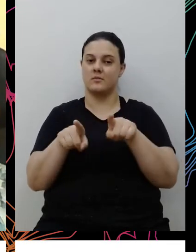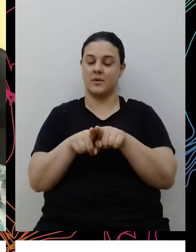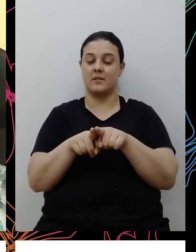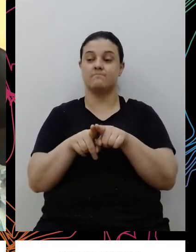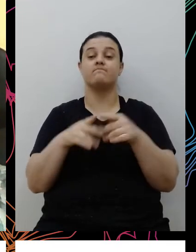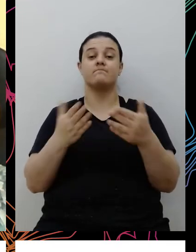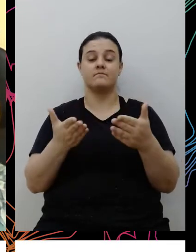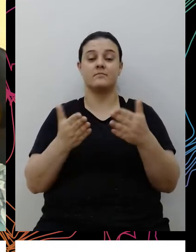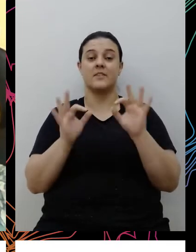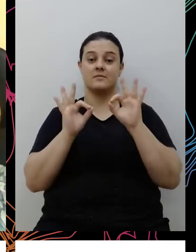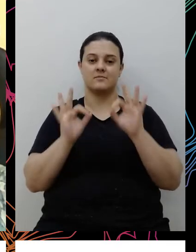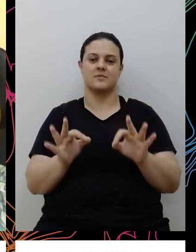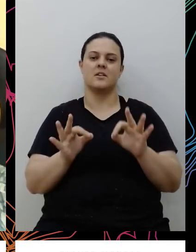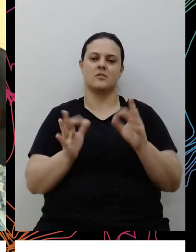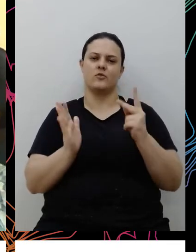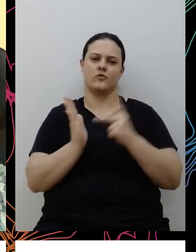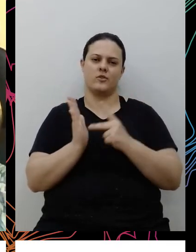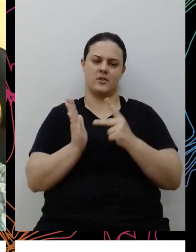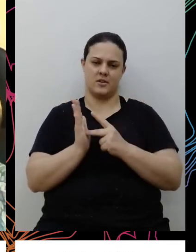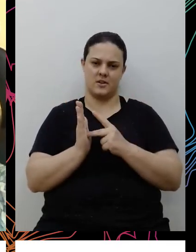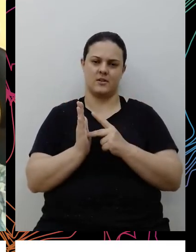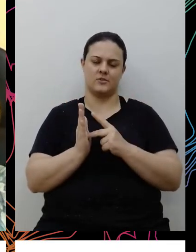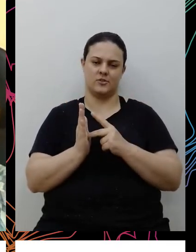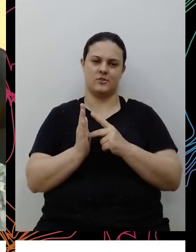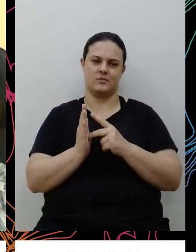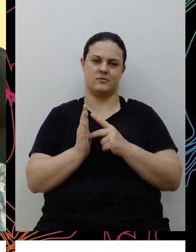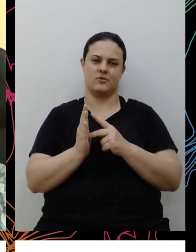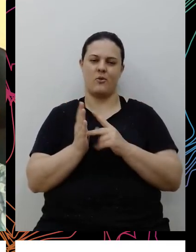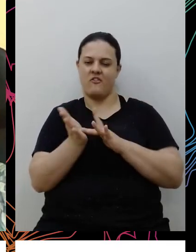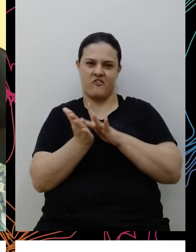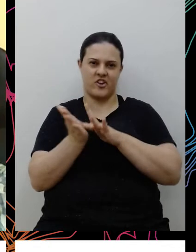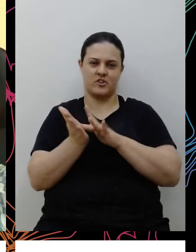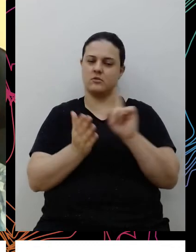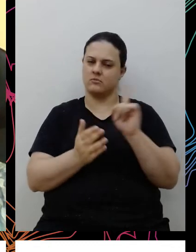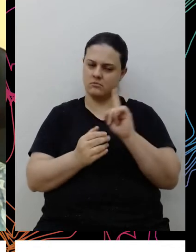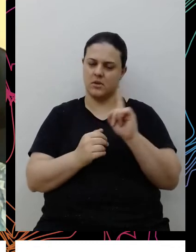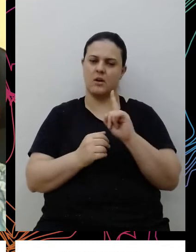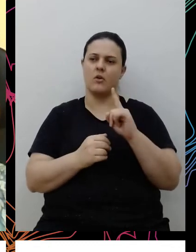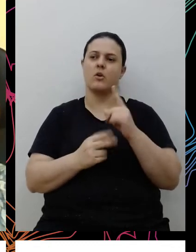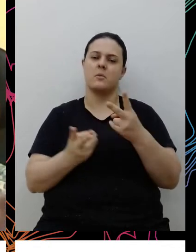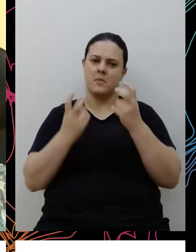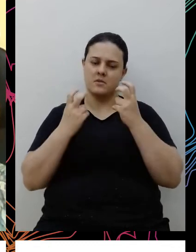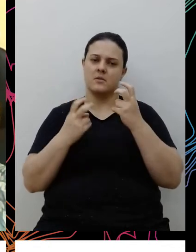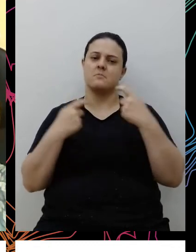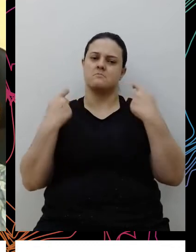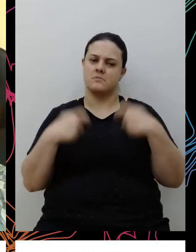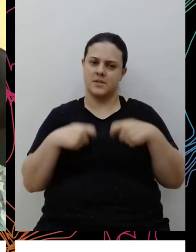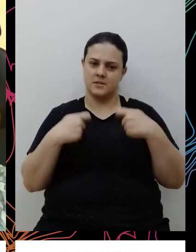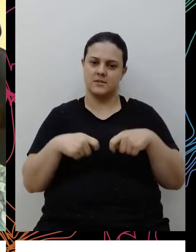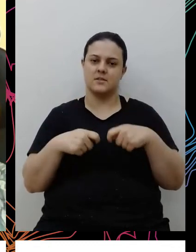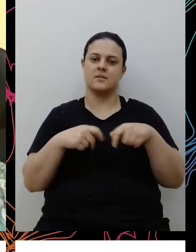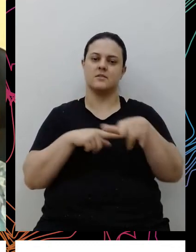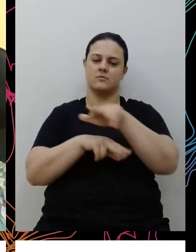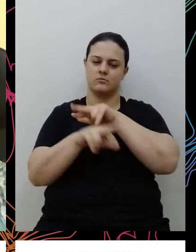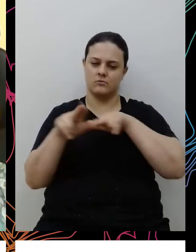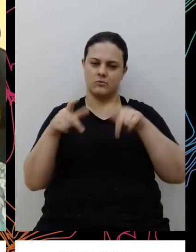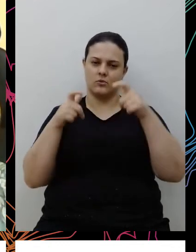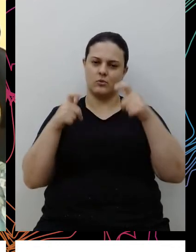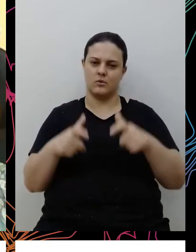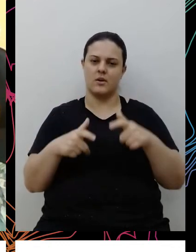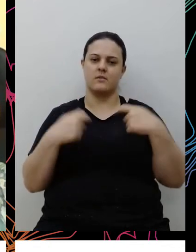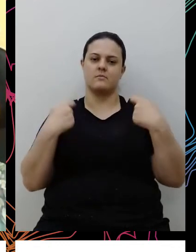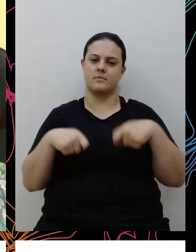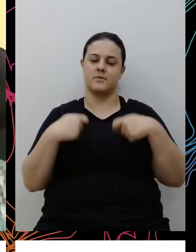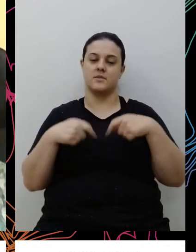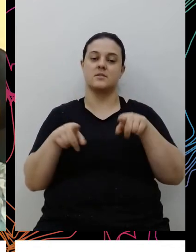que de fato seja aí um movimento também genuíno, né, que se reconheça a importância de ter um espaço plural, diverso, e o